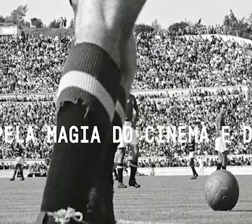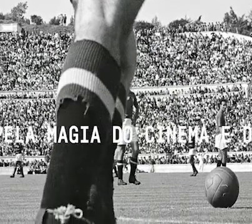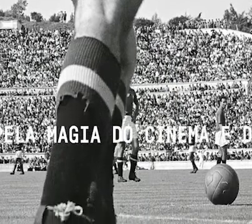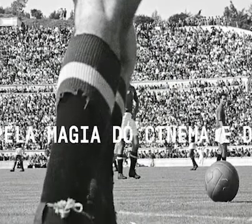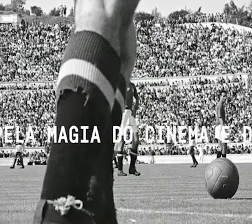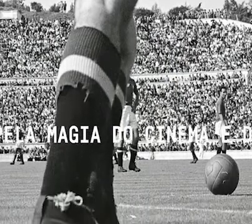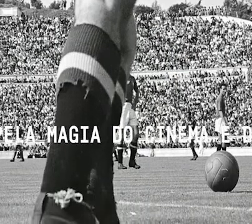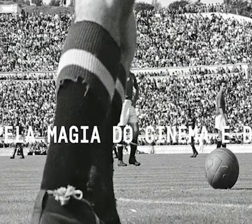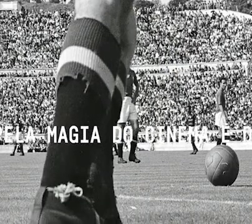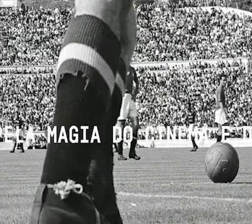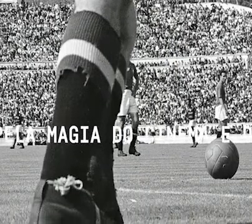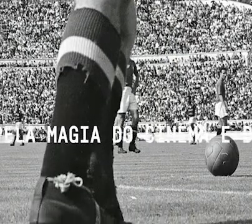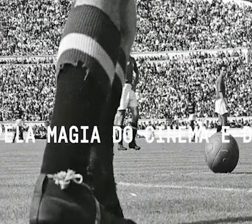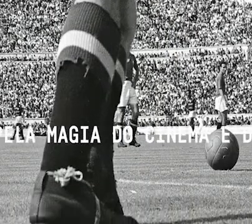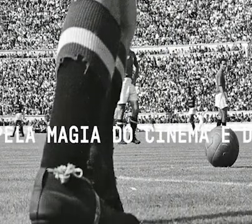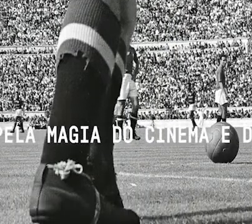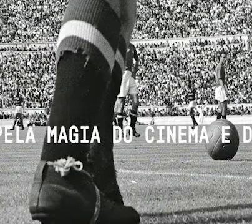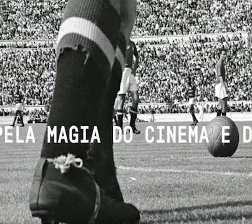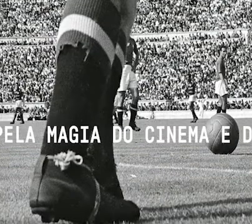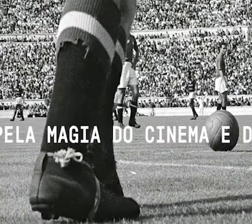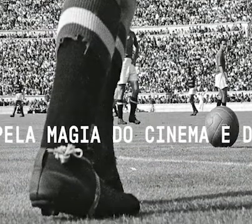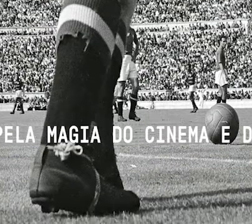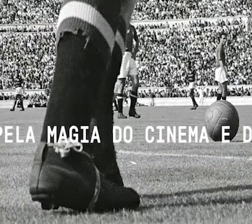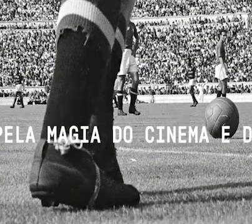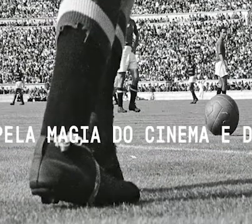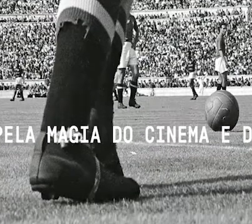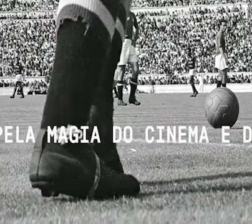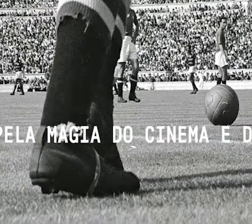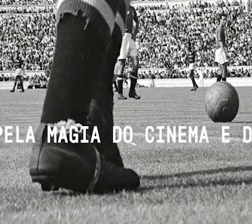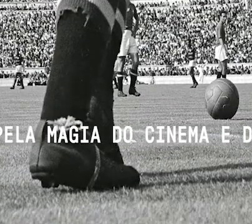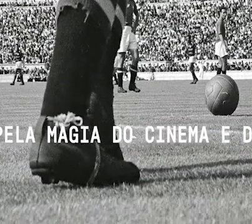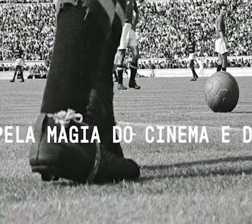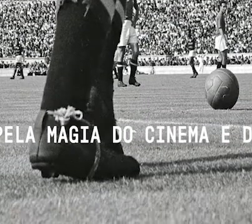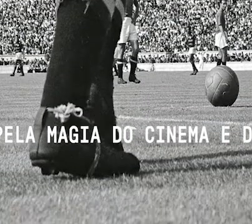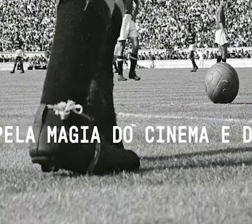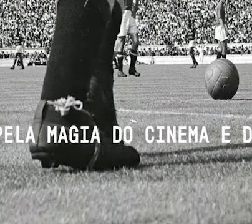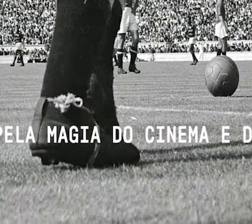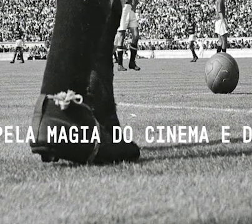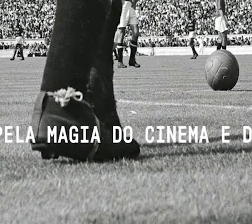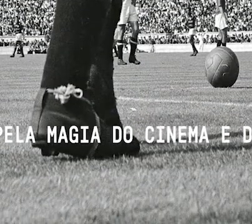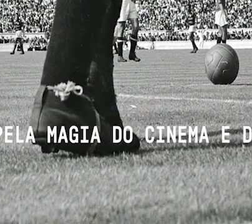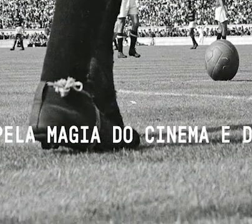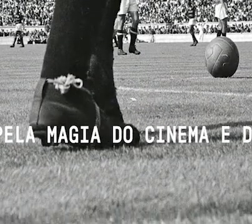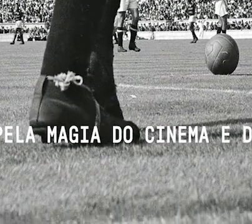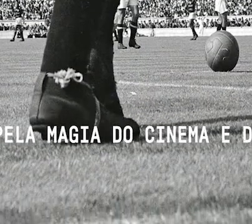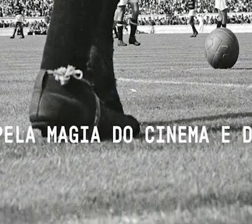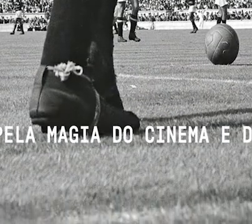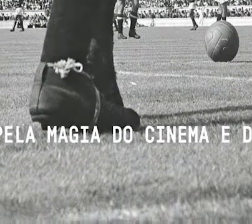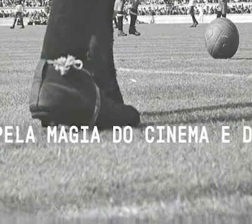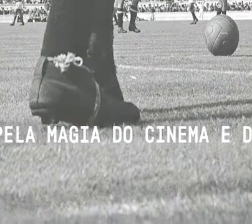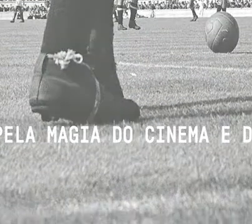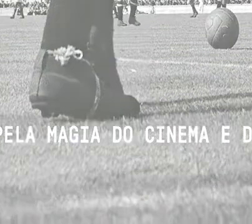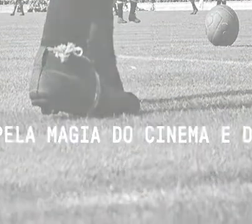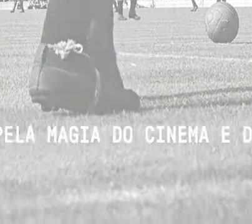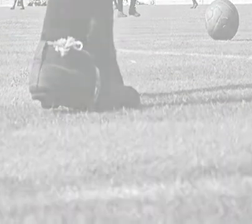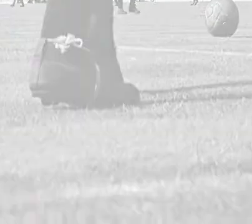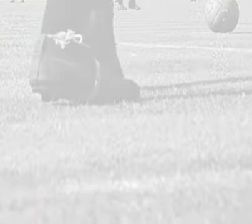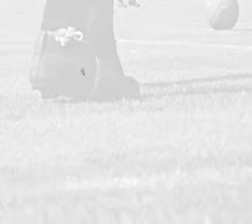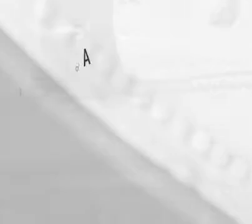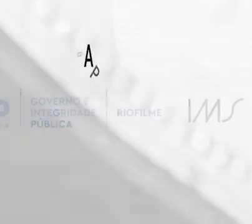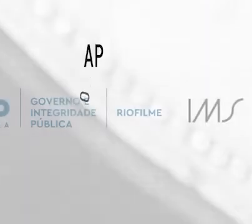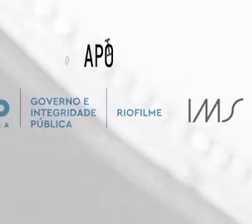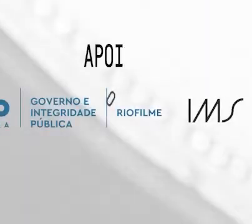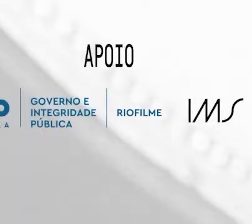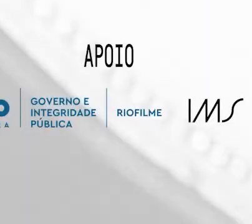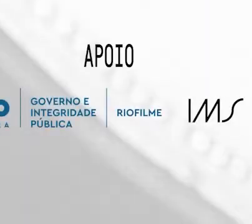gosto pra caramba desse festival. Com cinema e futebol, minha vida é o carnaval. O festival